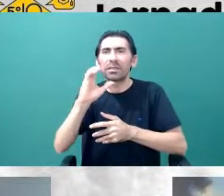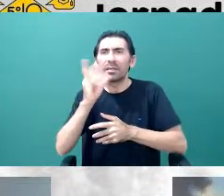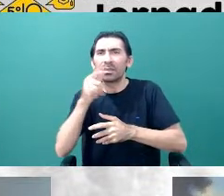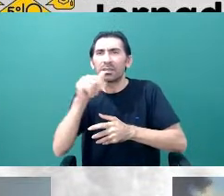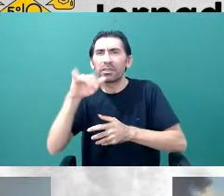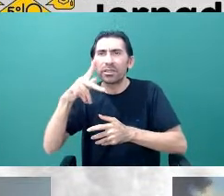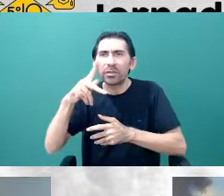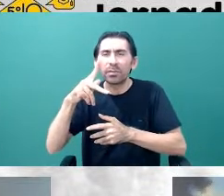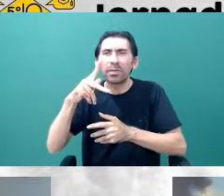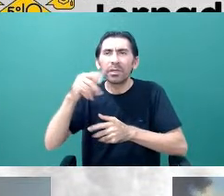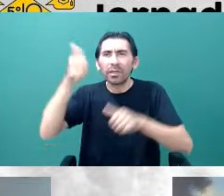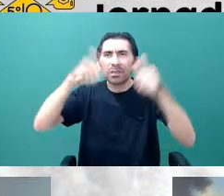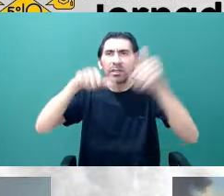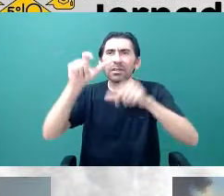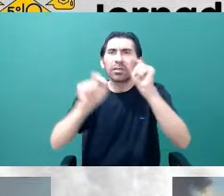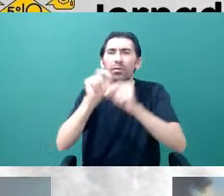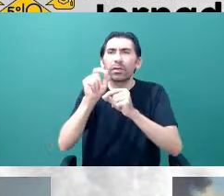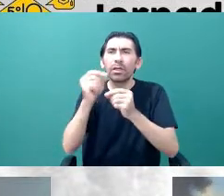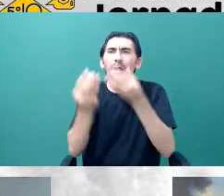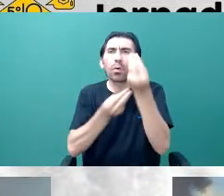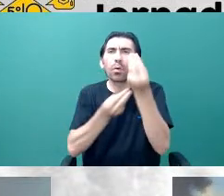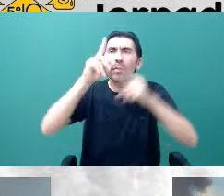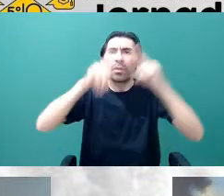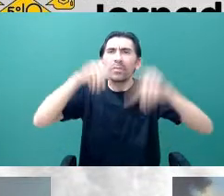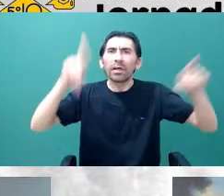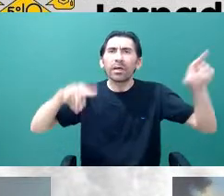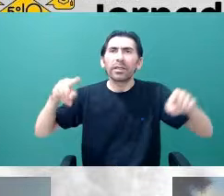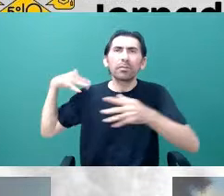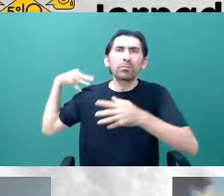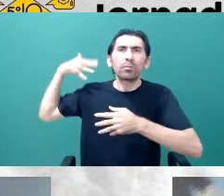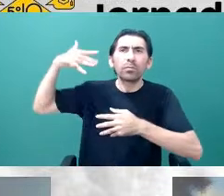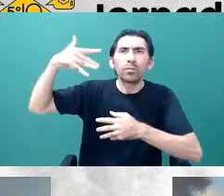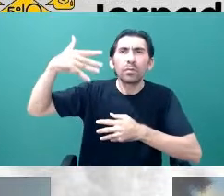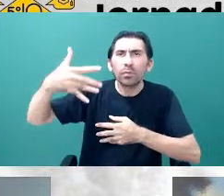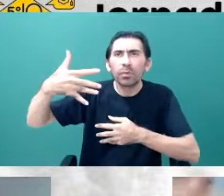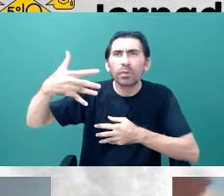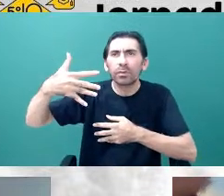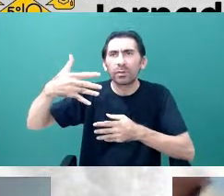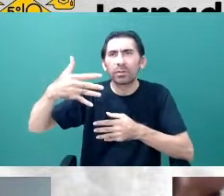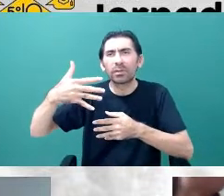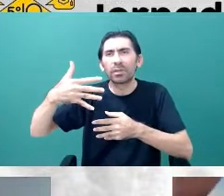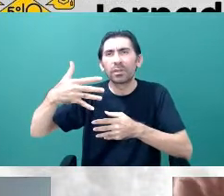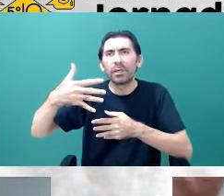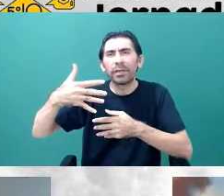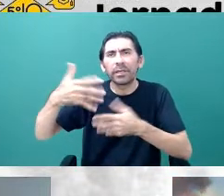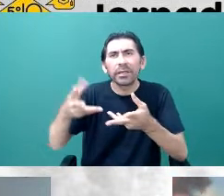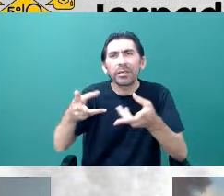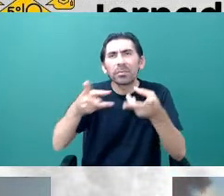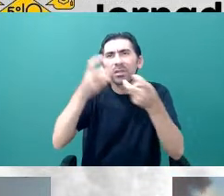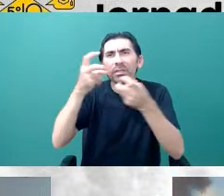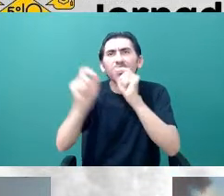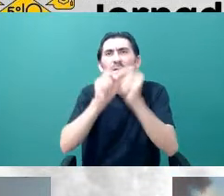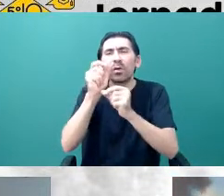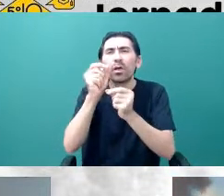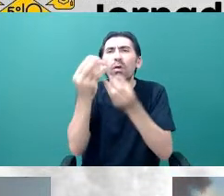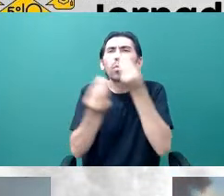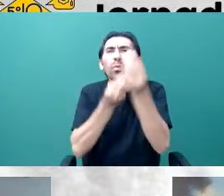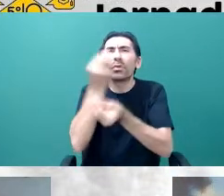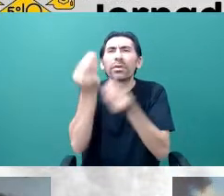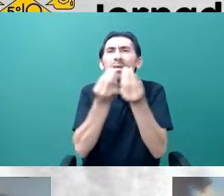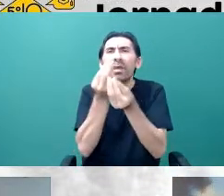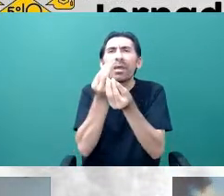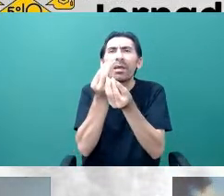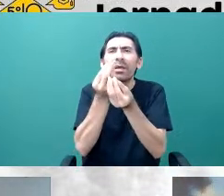E o modo como ele varia com o tempo pode nos dizer, inclusive, sobre a natureza daquela energia escura que eu falei para